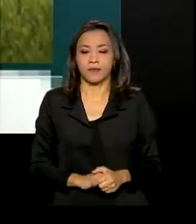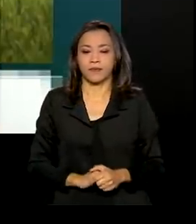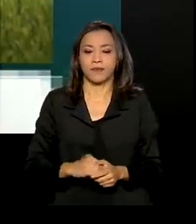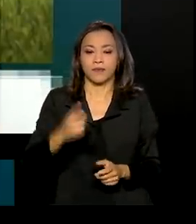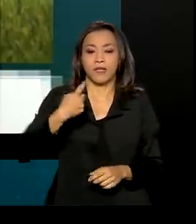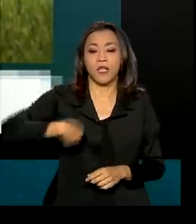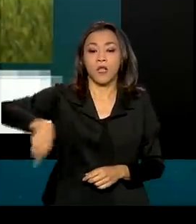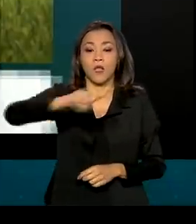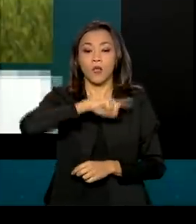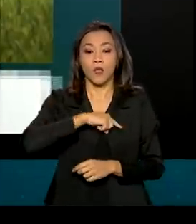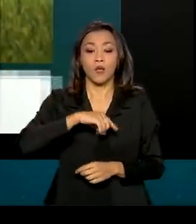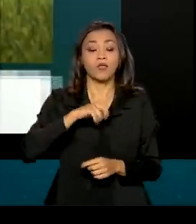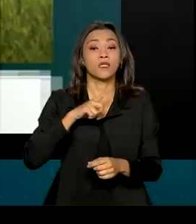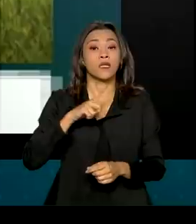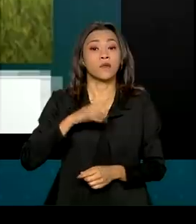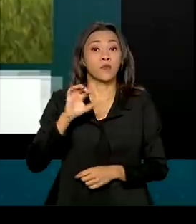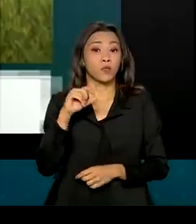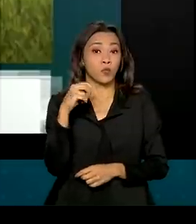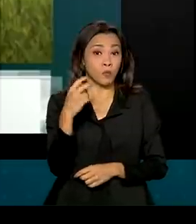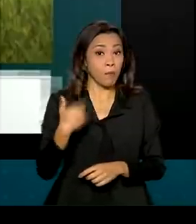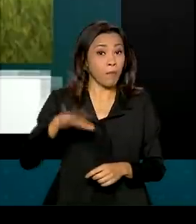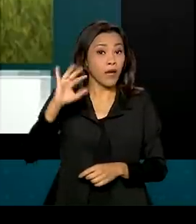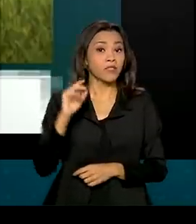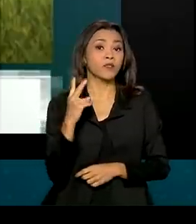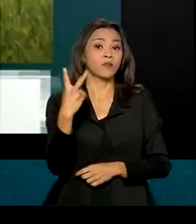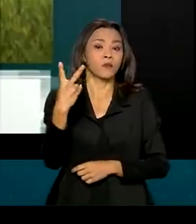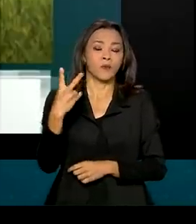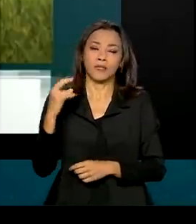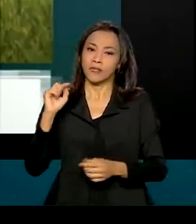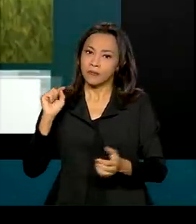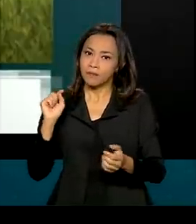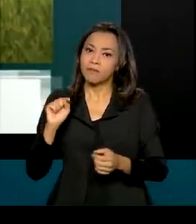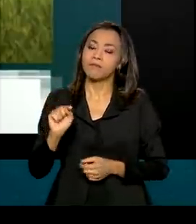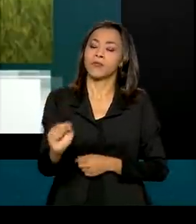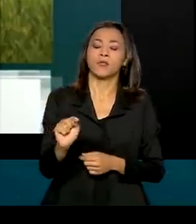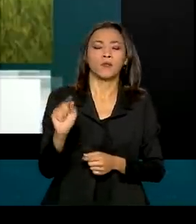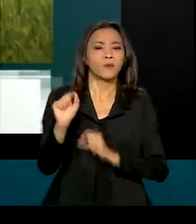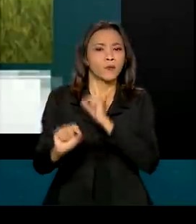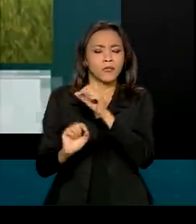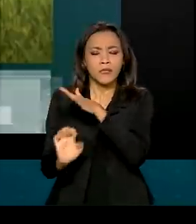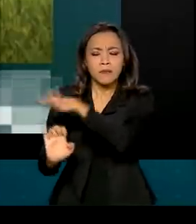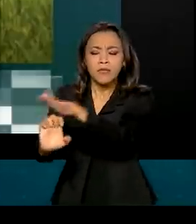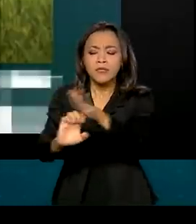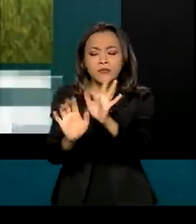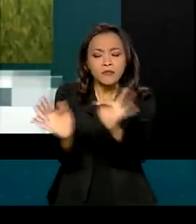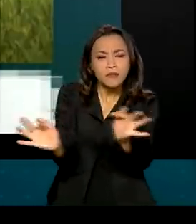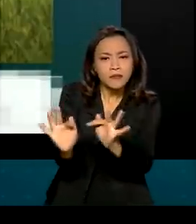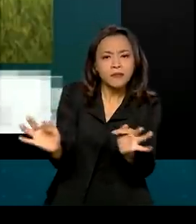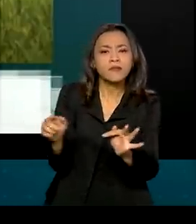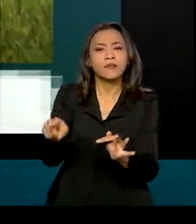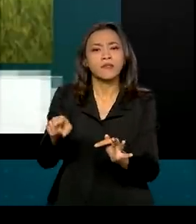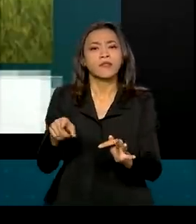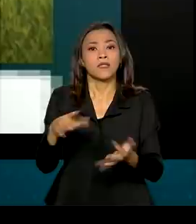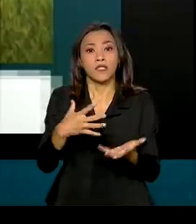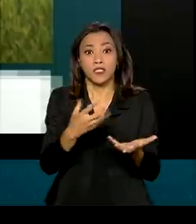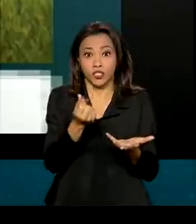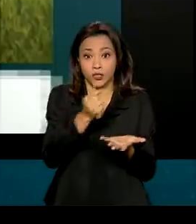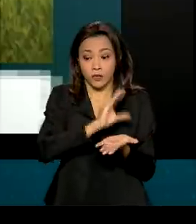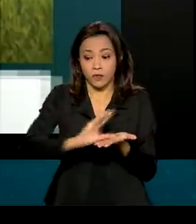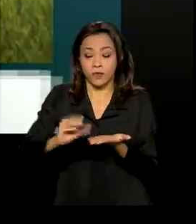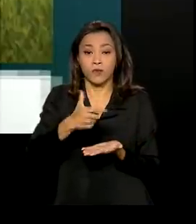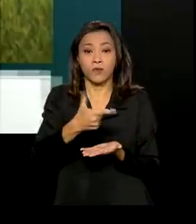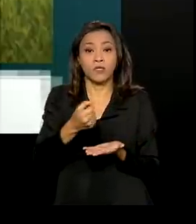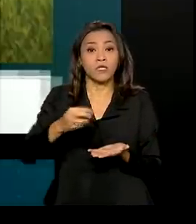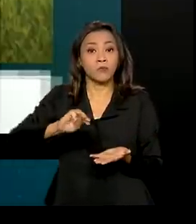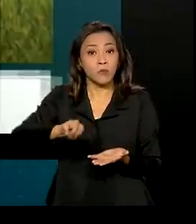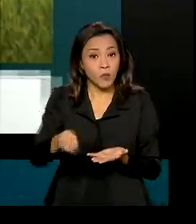com mais de 2 mil startups no agronegócio, que atraíram investimentos da ordem de 200 milhões de dólares